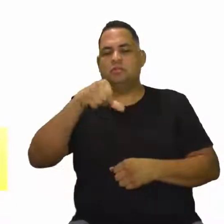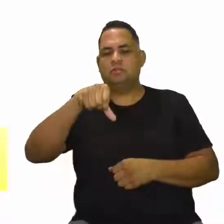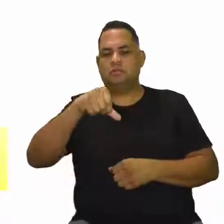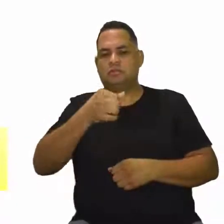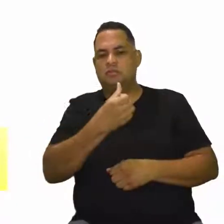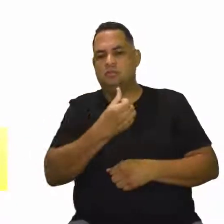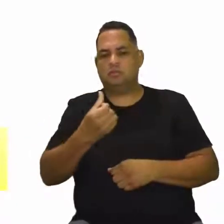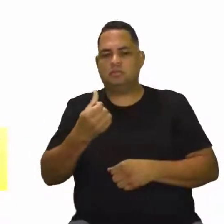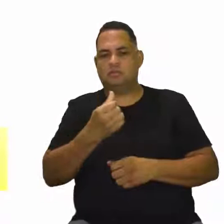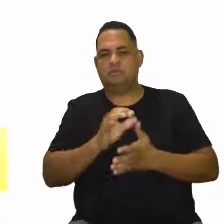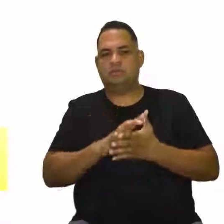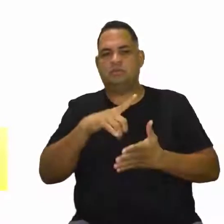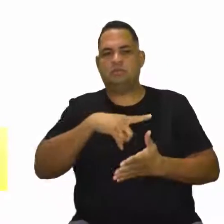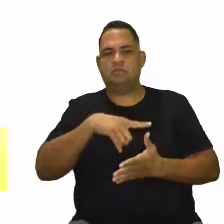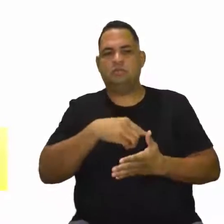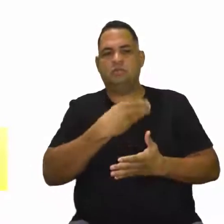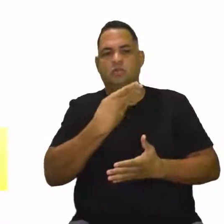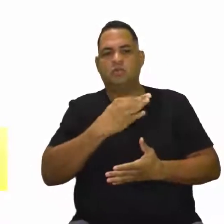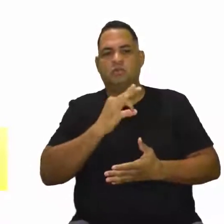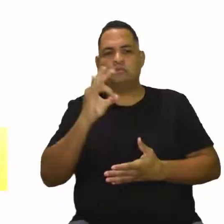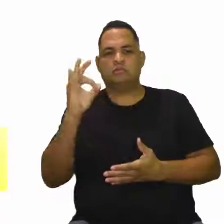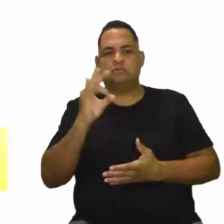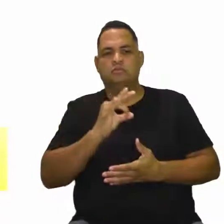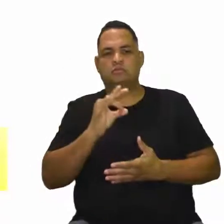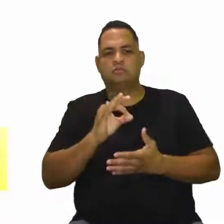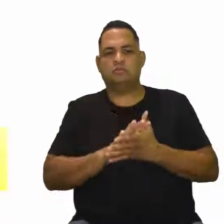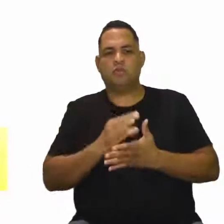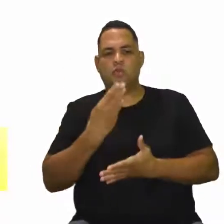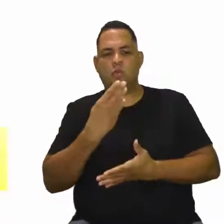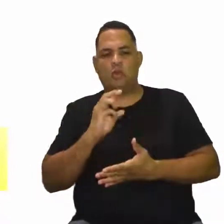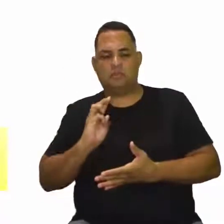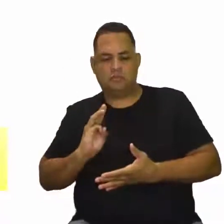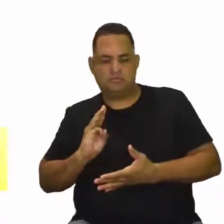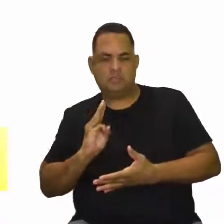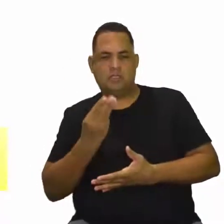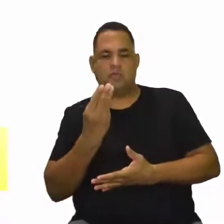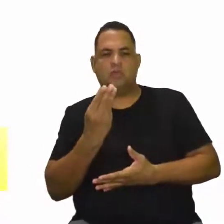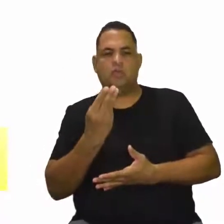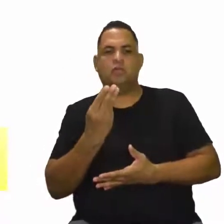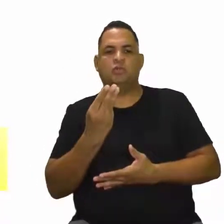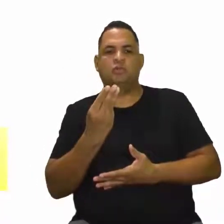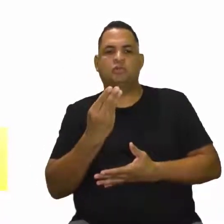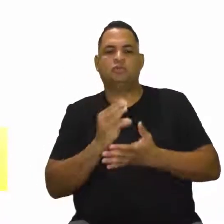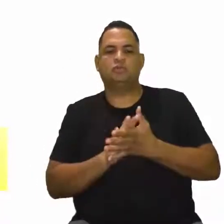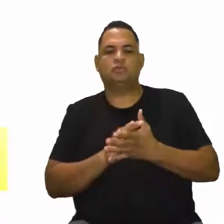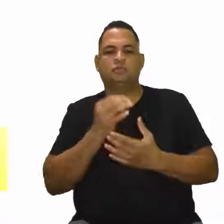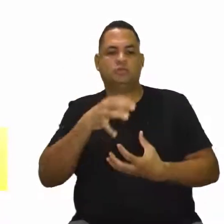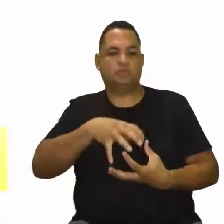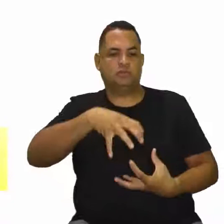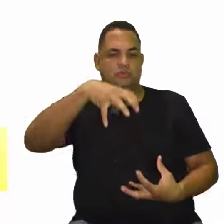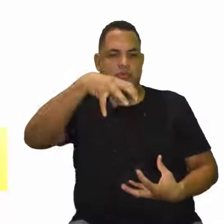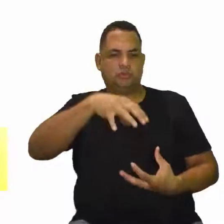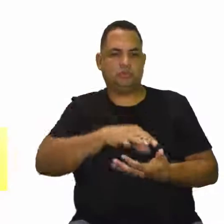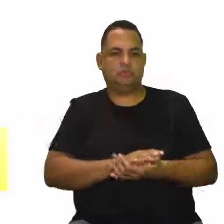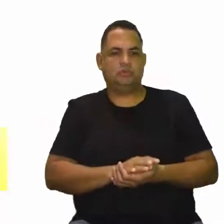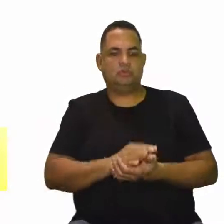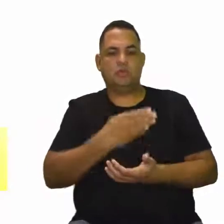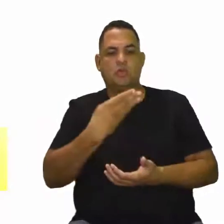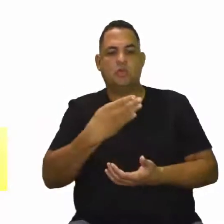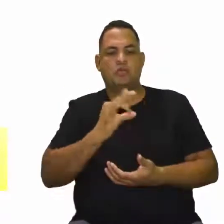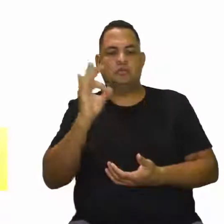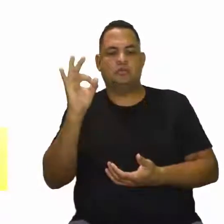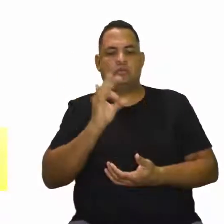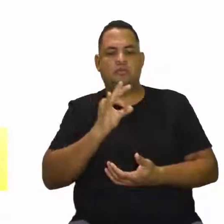existiam aí aproximadamente 4 milhões de pessoas idosas. Isso correspondia em torno de 4%